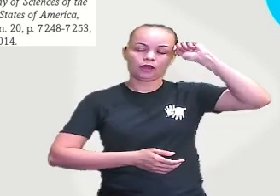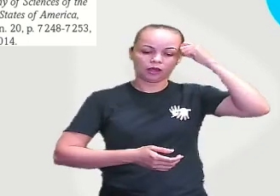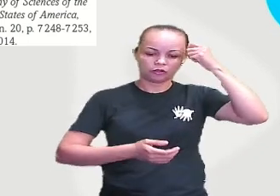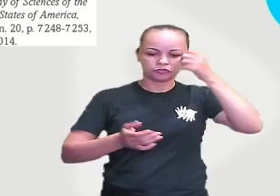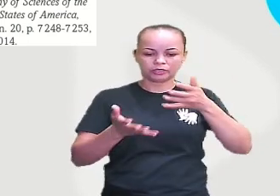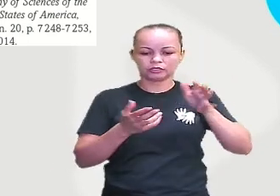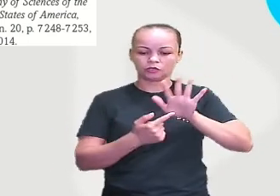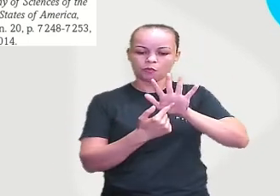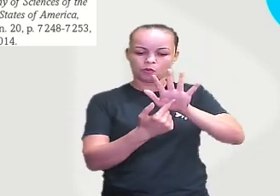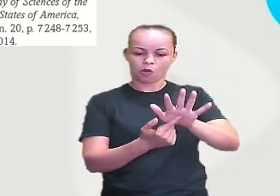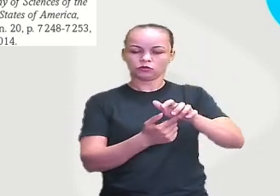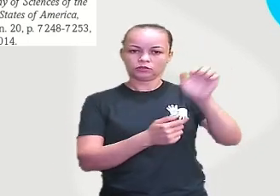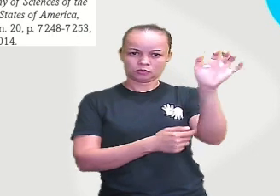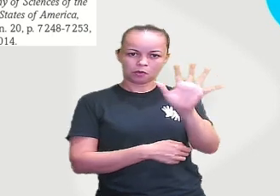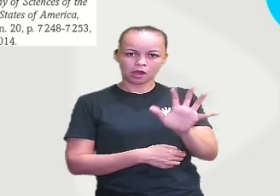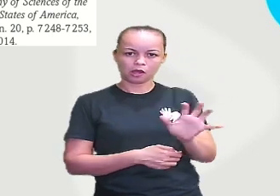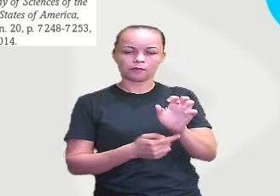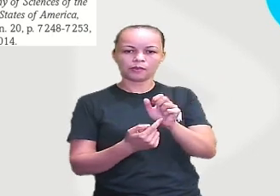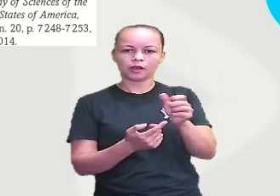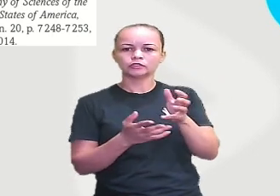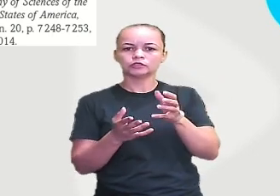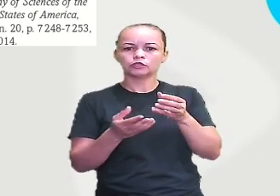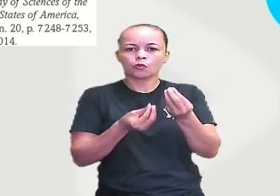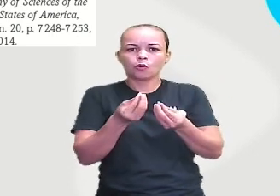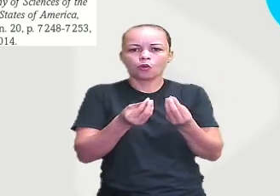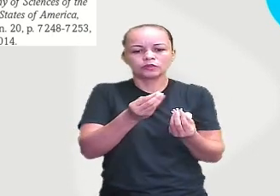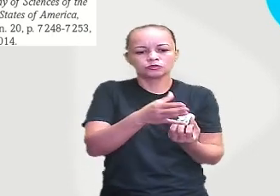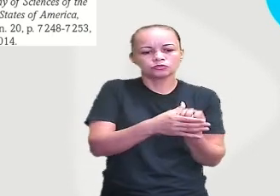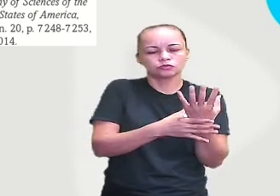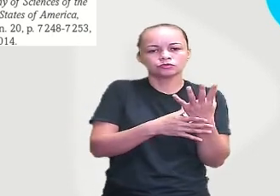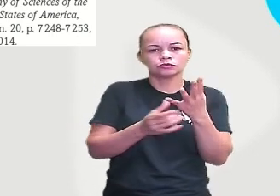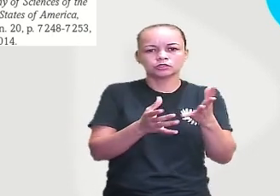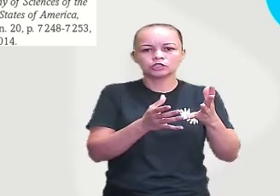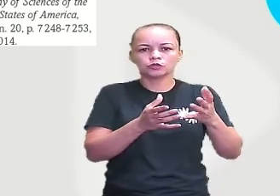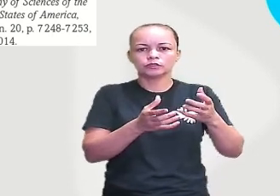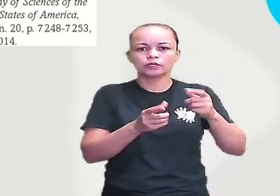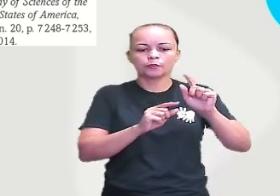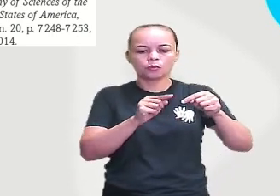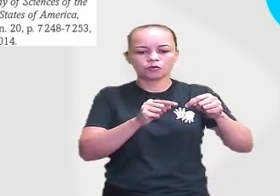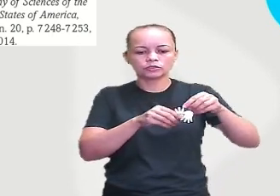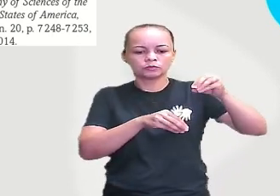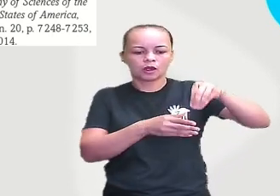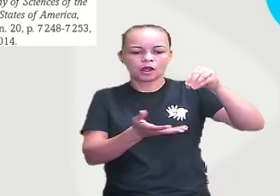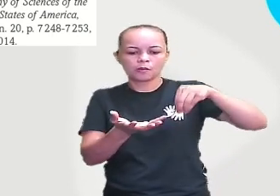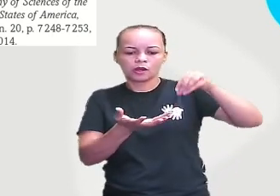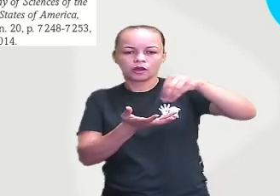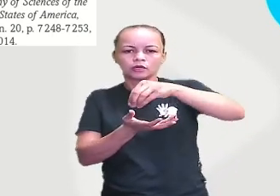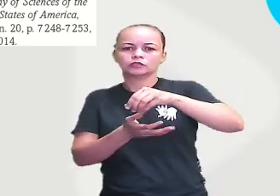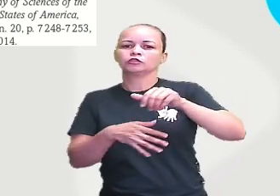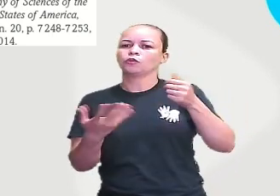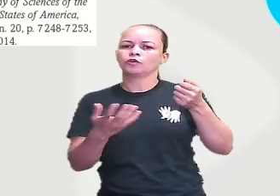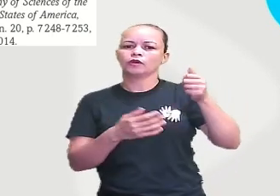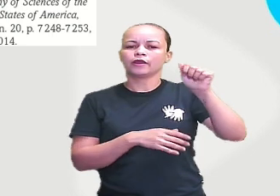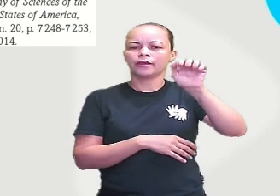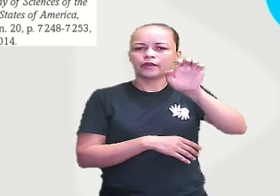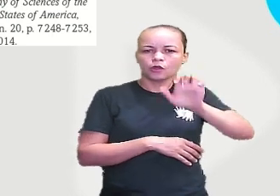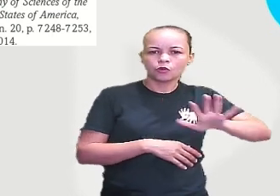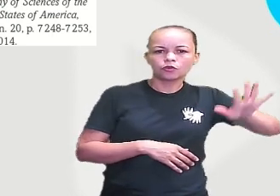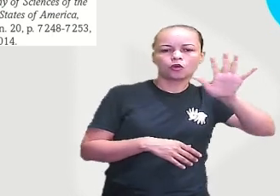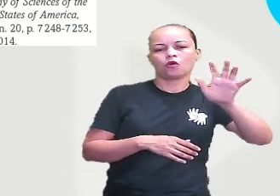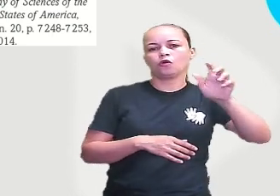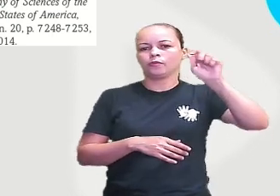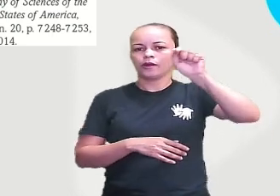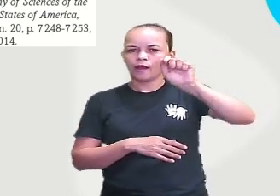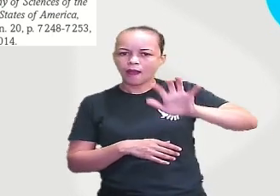a migração de quando ele surge na África e depois ele começa a ir pra outros territórios, como Europa, Ásia, Oceania,